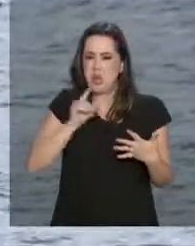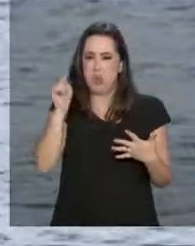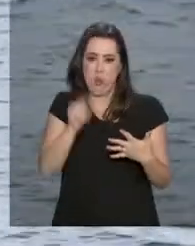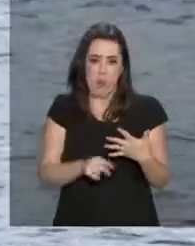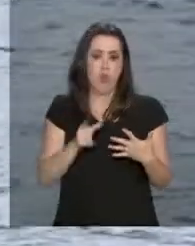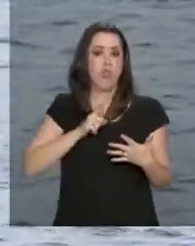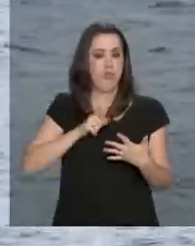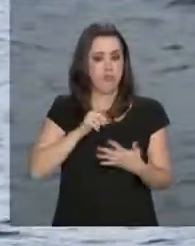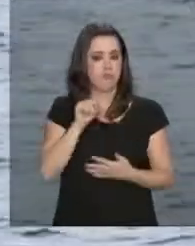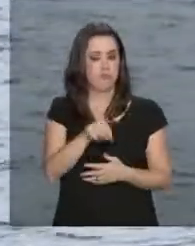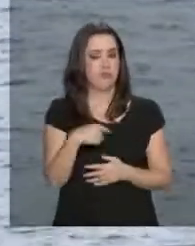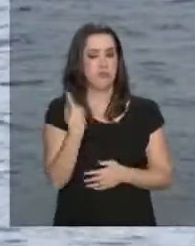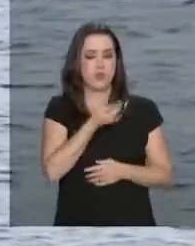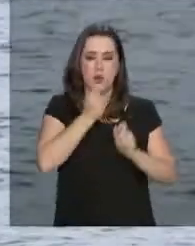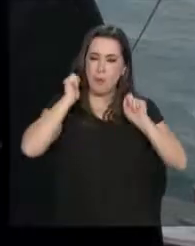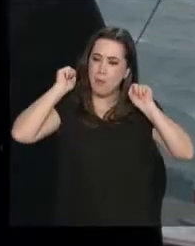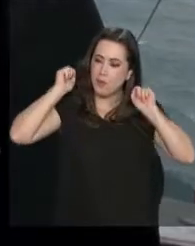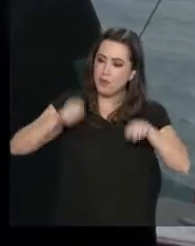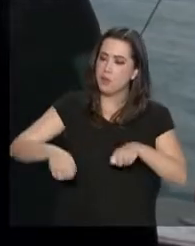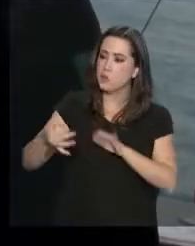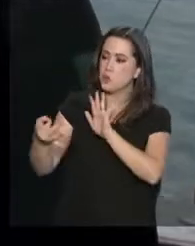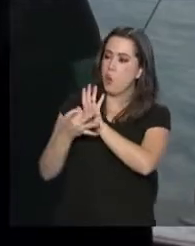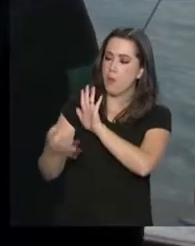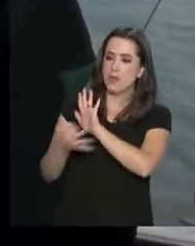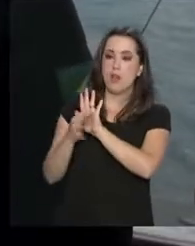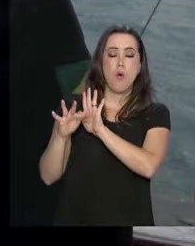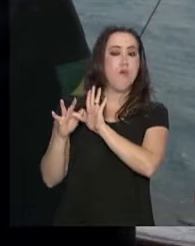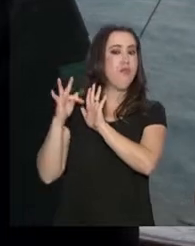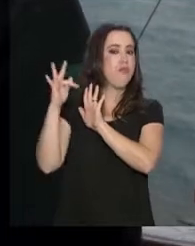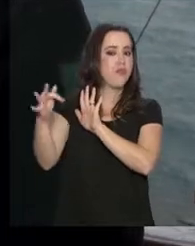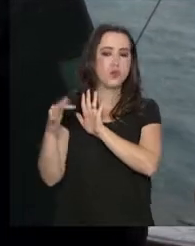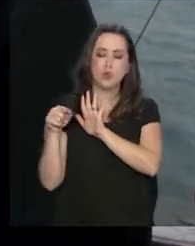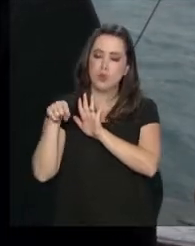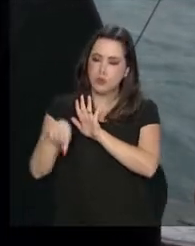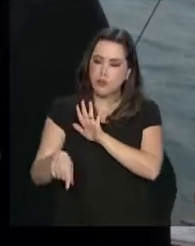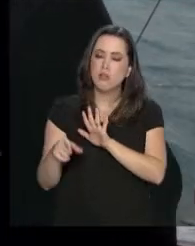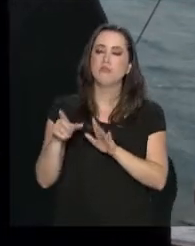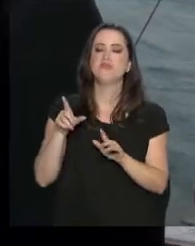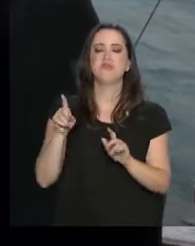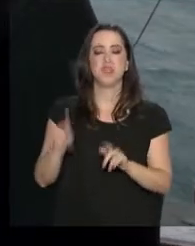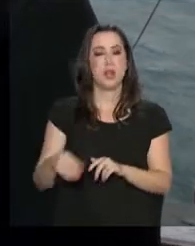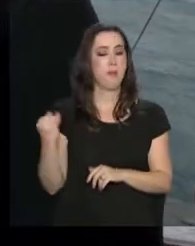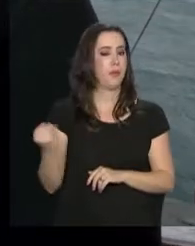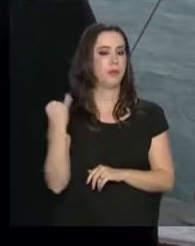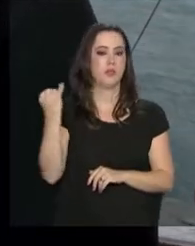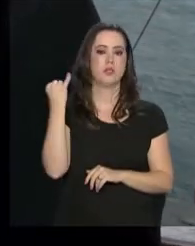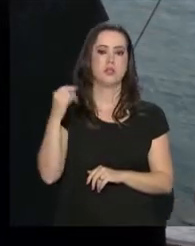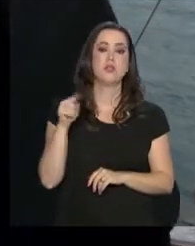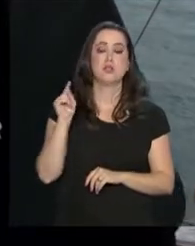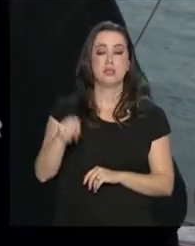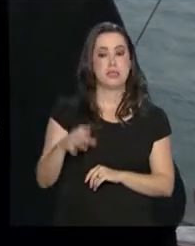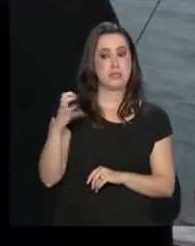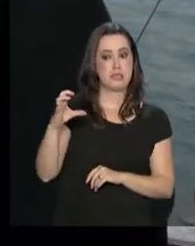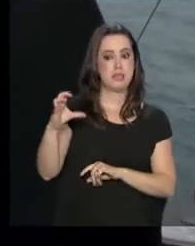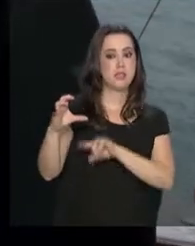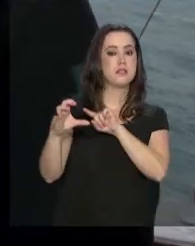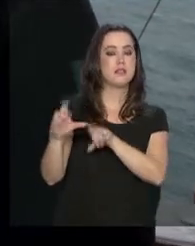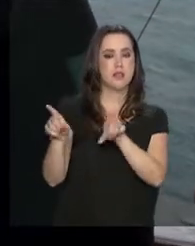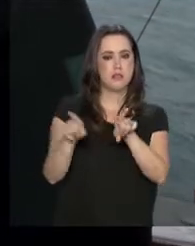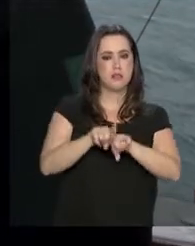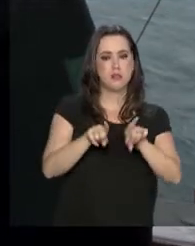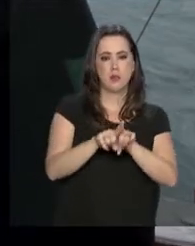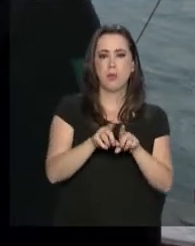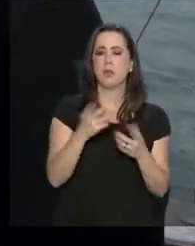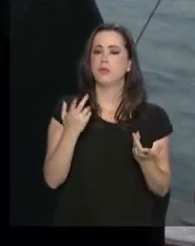continente Antártico tem, nós vamos poder opinar sobre o futuro do continente. E isso aí é importante, tanto cientificamente como